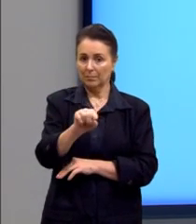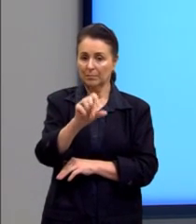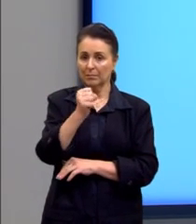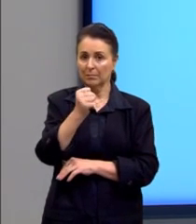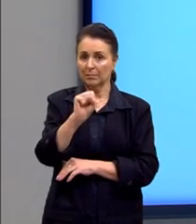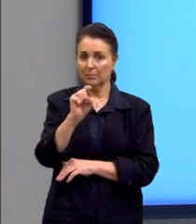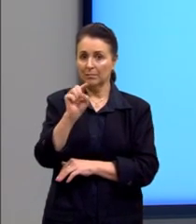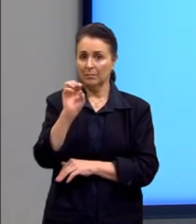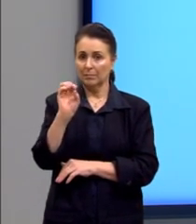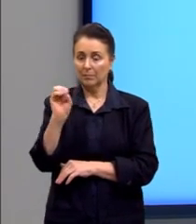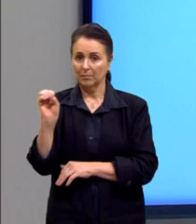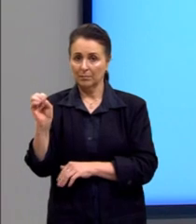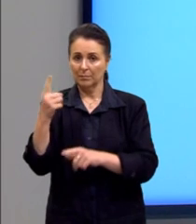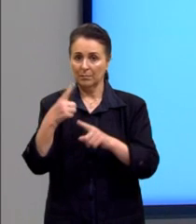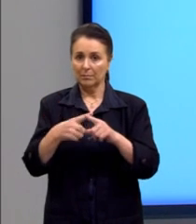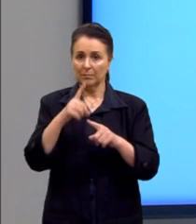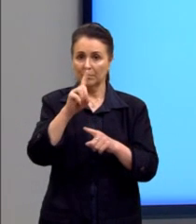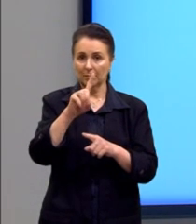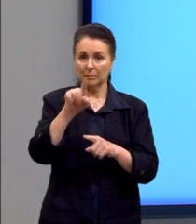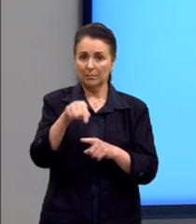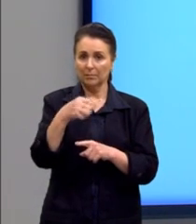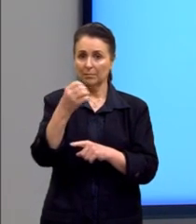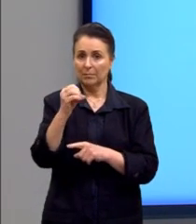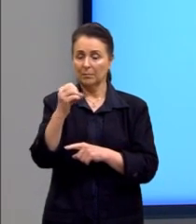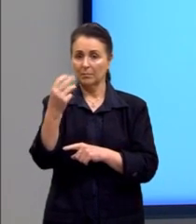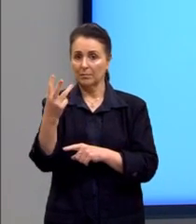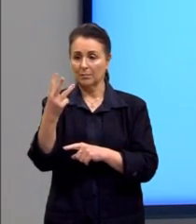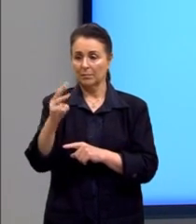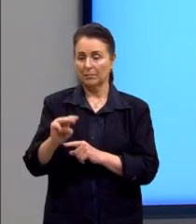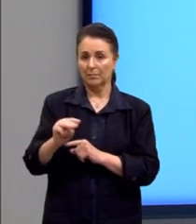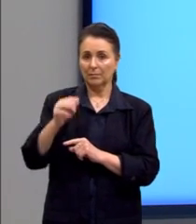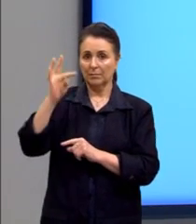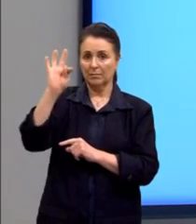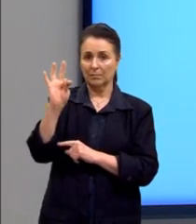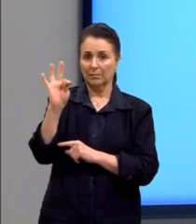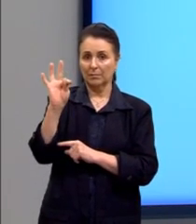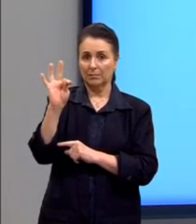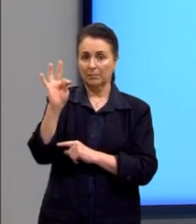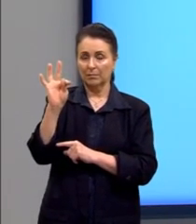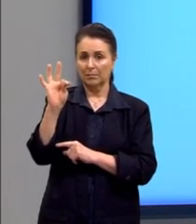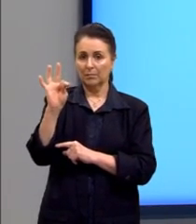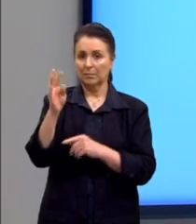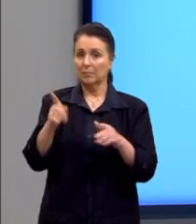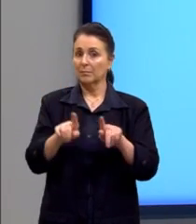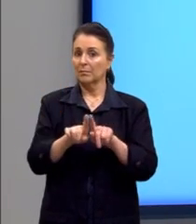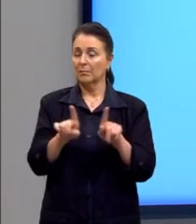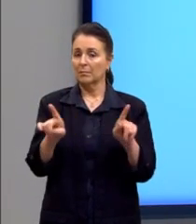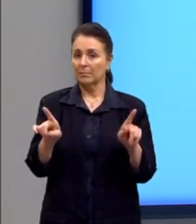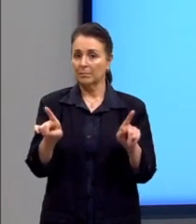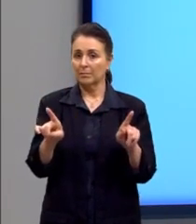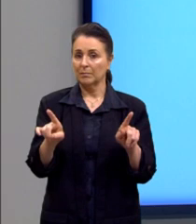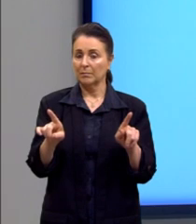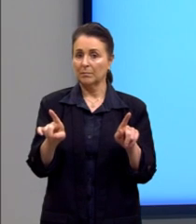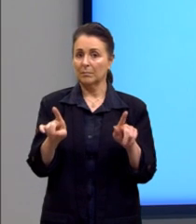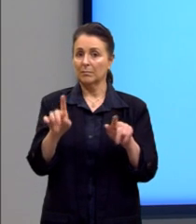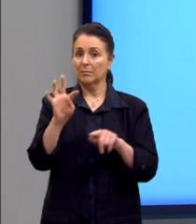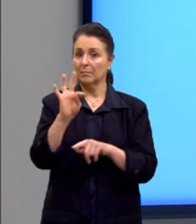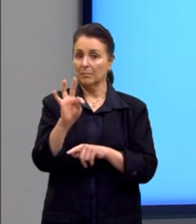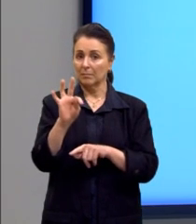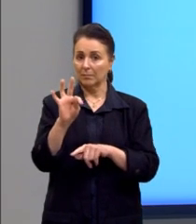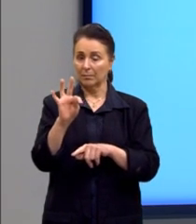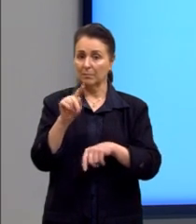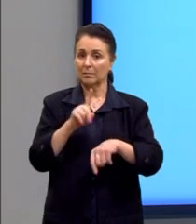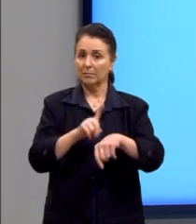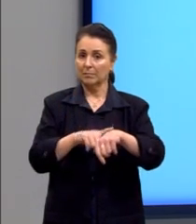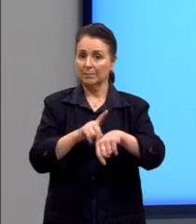vezes 1,03 elevado a T. Mas nós vamos considerar aqui o T, né? O tempo